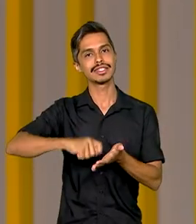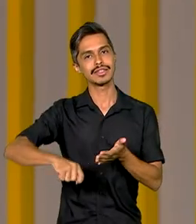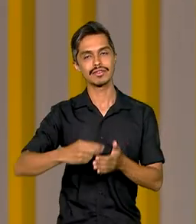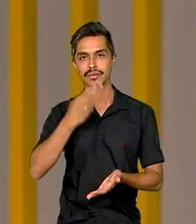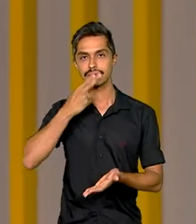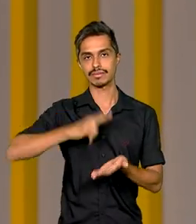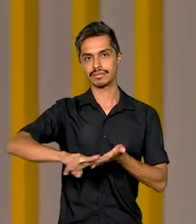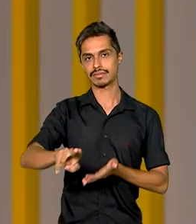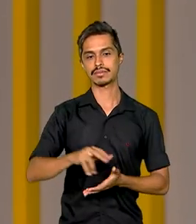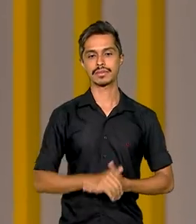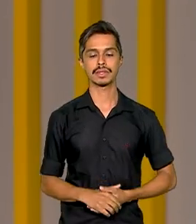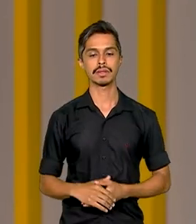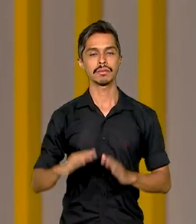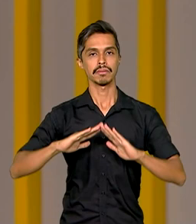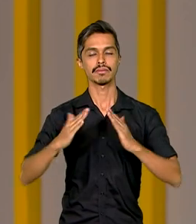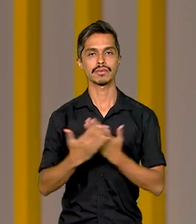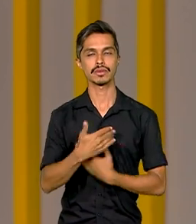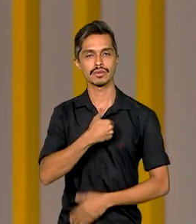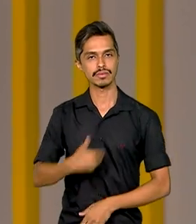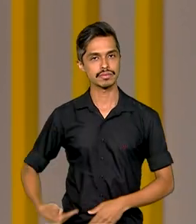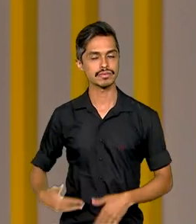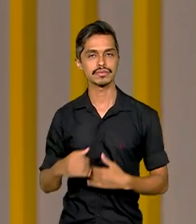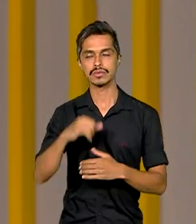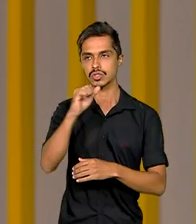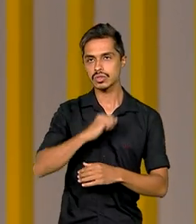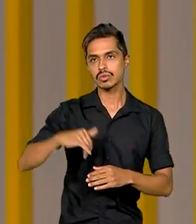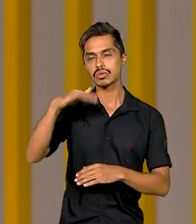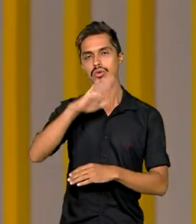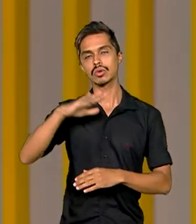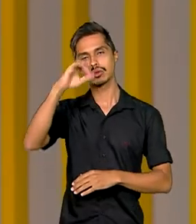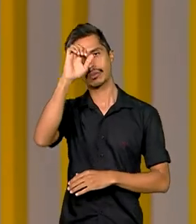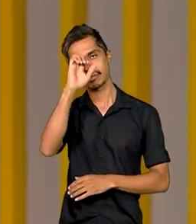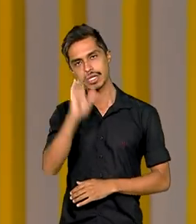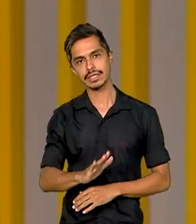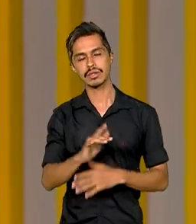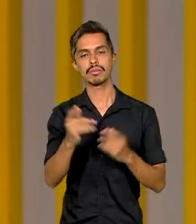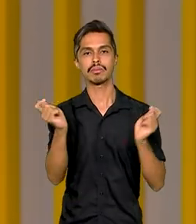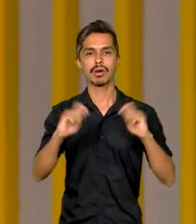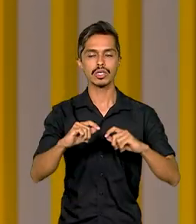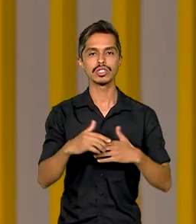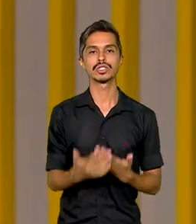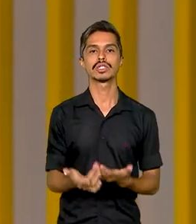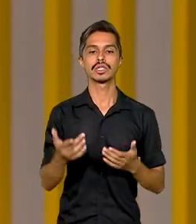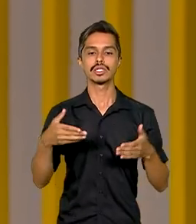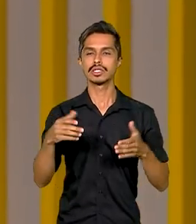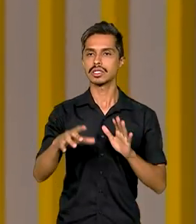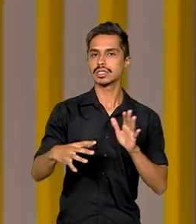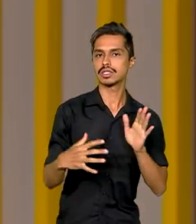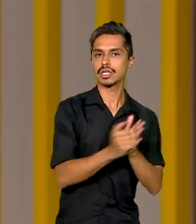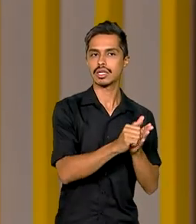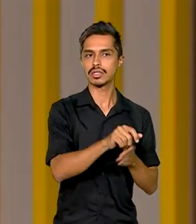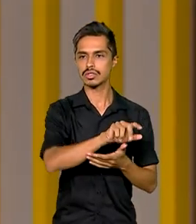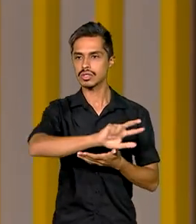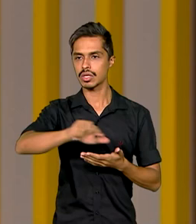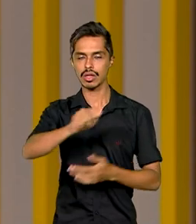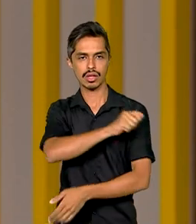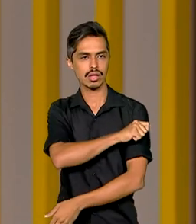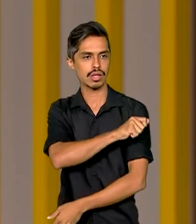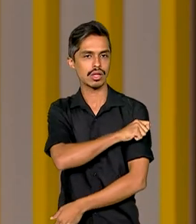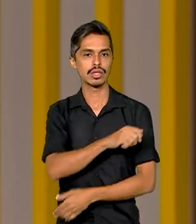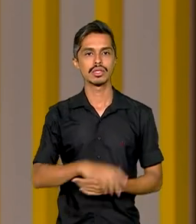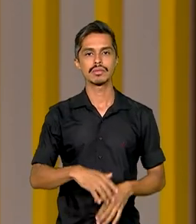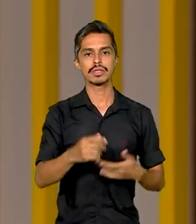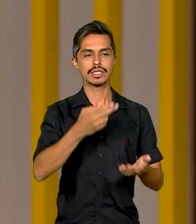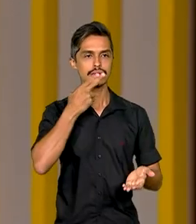Escolas públicas e privadas de todo o país podem inscrever os alunos para participar do concurso internacional de redação de